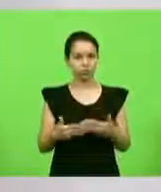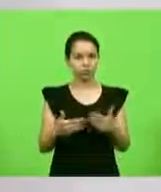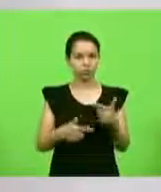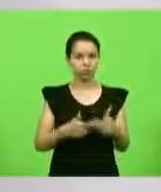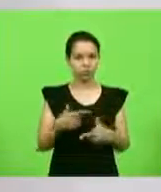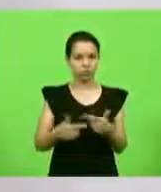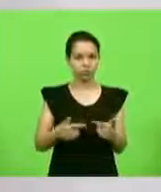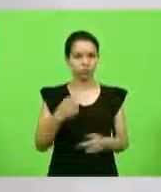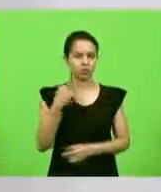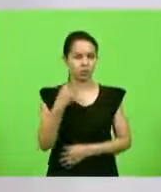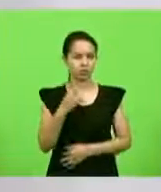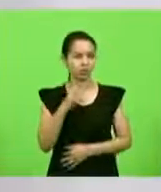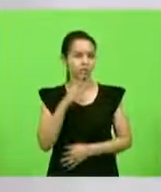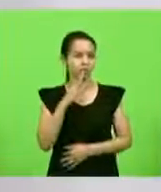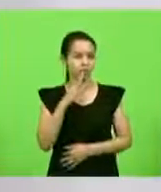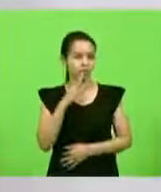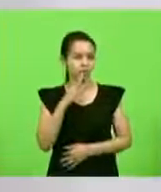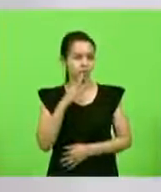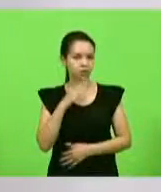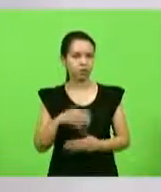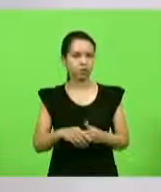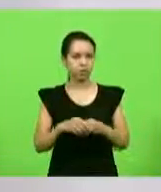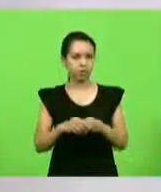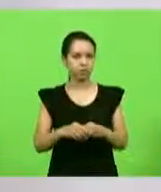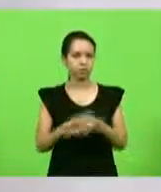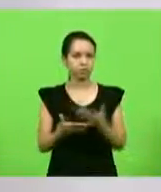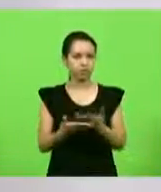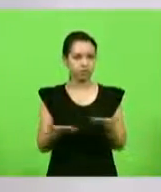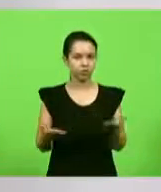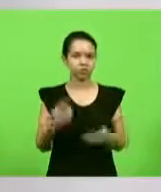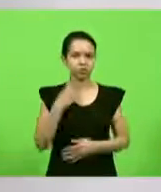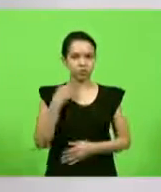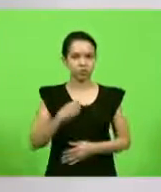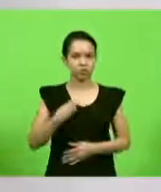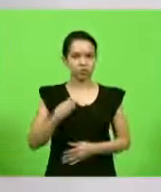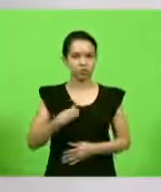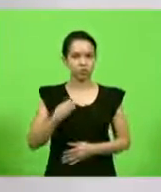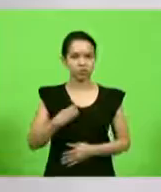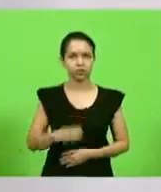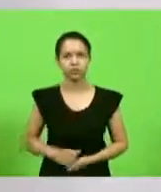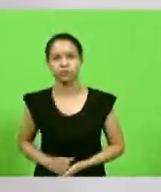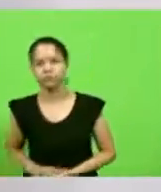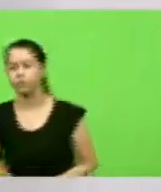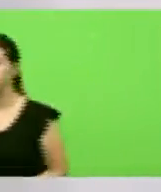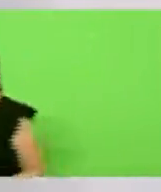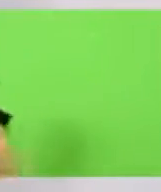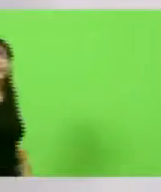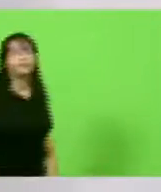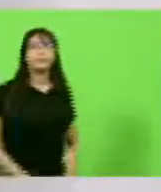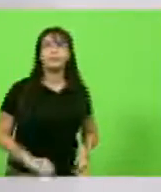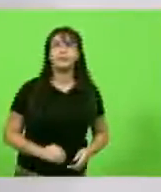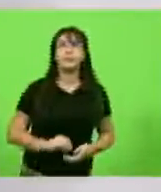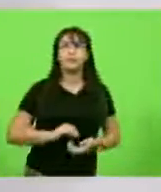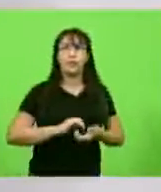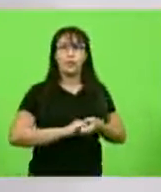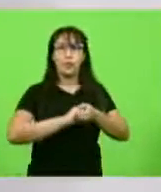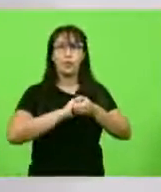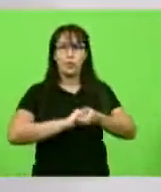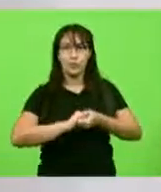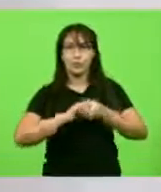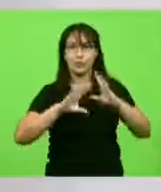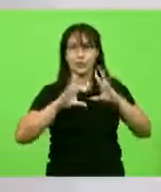Berlanda, cumprimentar todos os colegas deputados aqui presentes, cumprimentar todos que nos acompanham